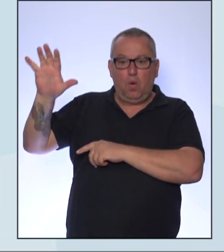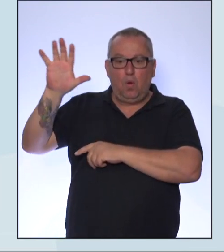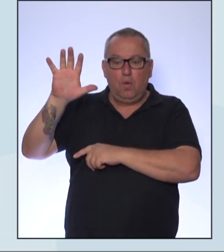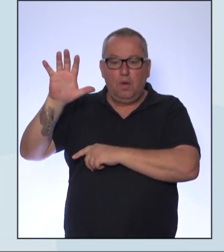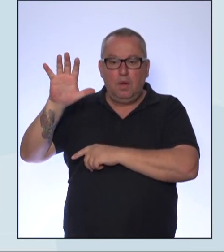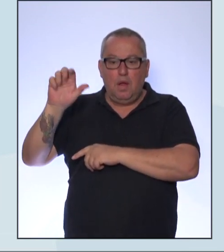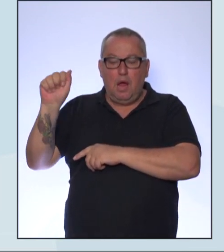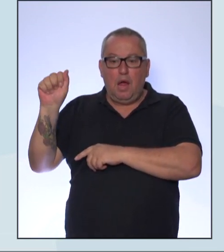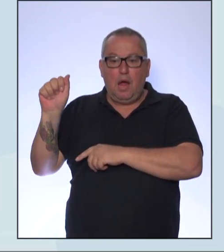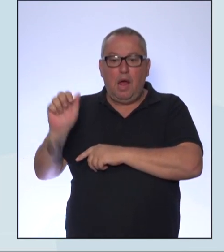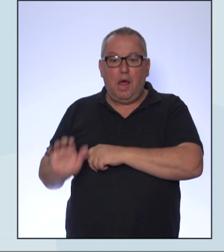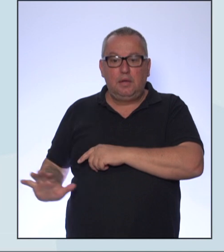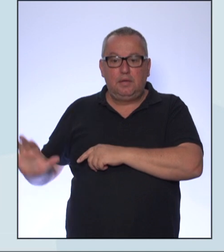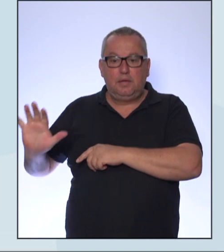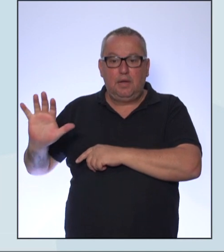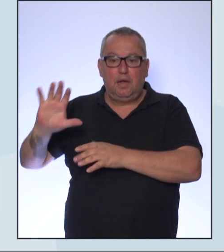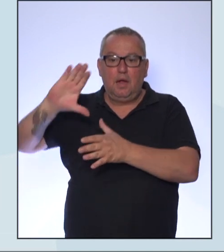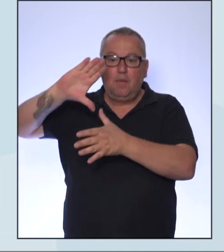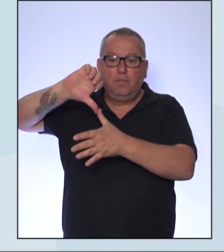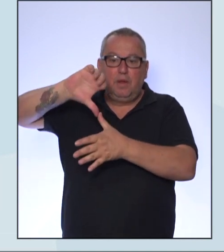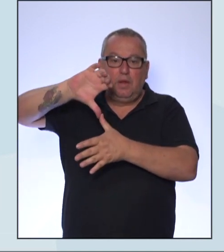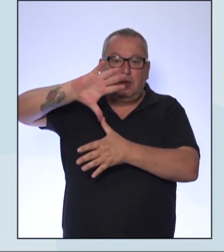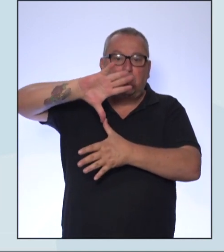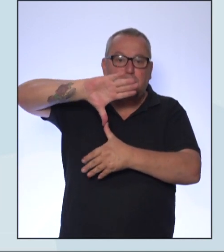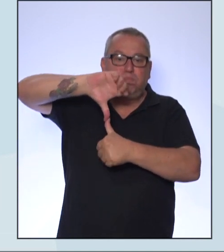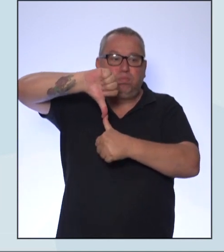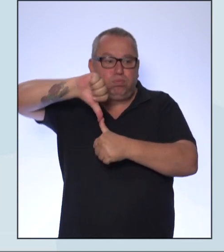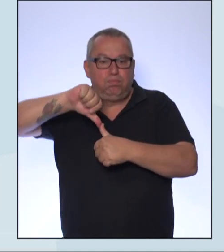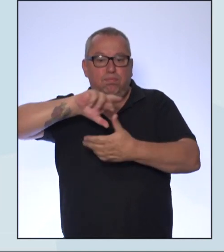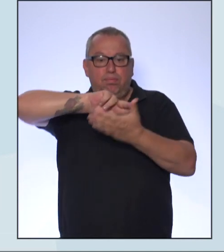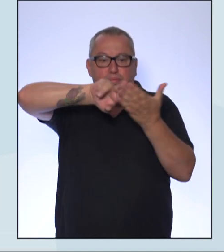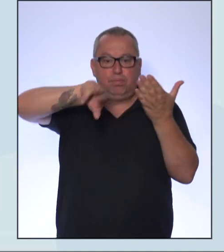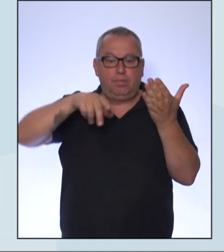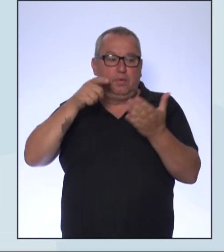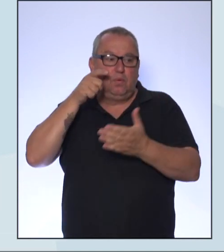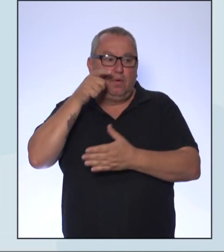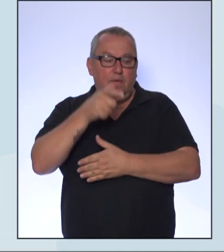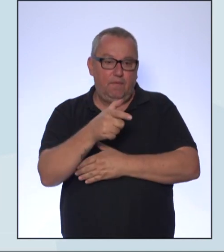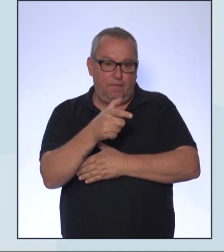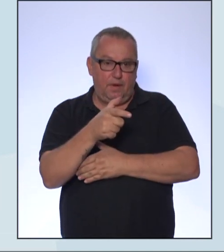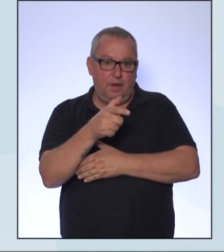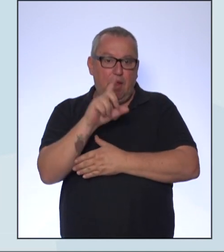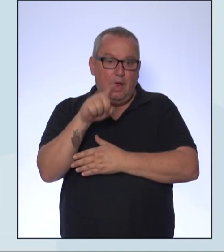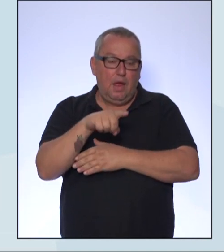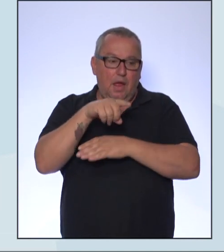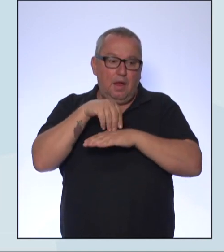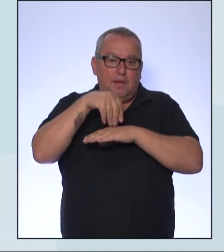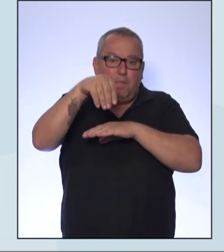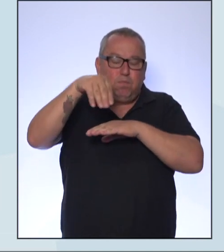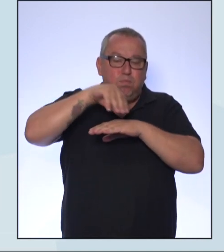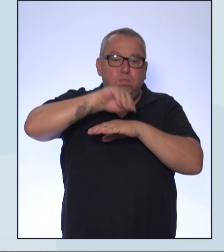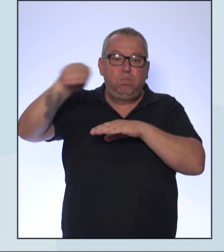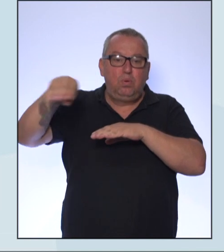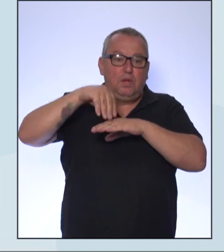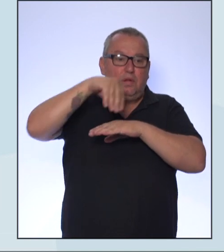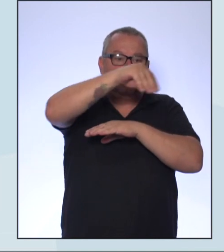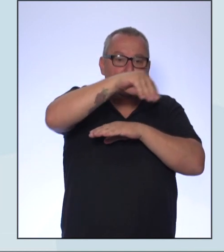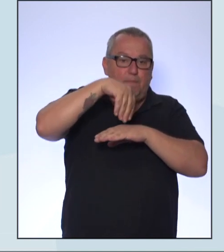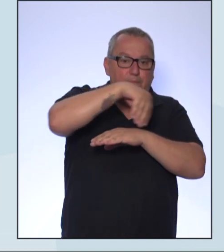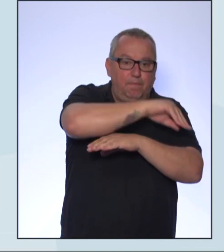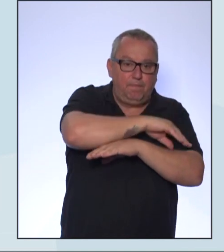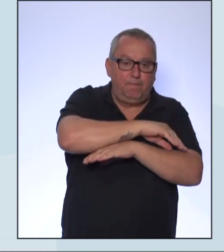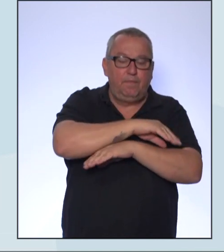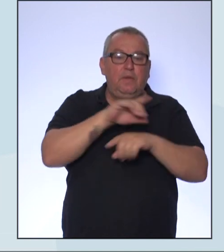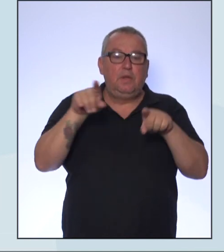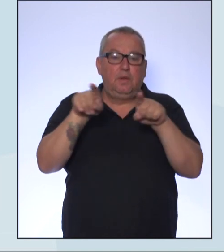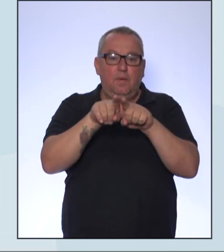Ásia, América, Oceania. Então, a gente consegue observar essa dispersão. Diante